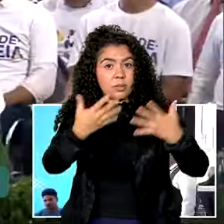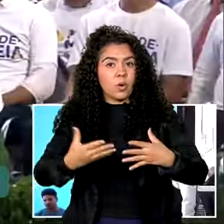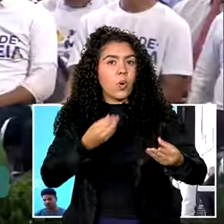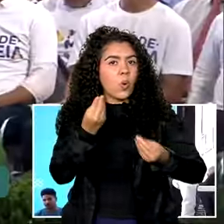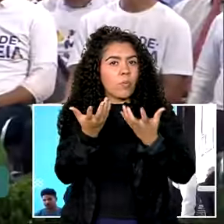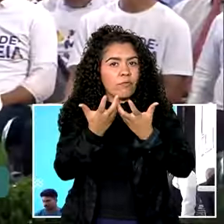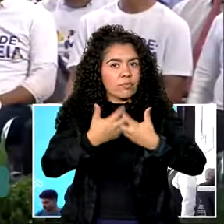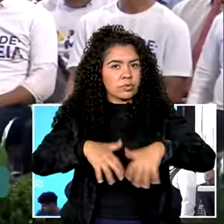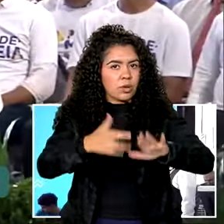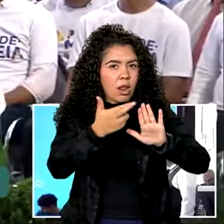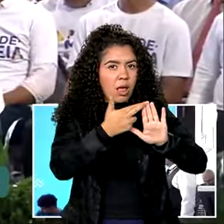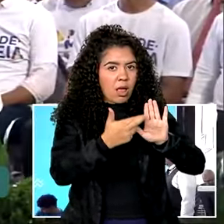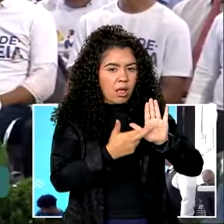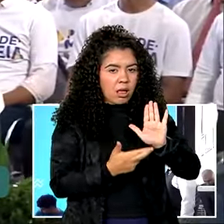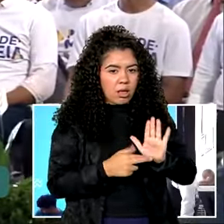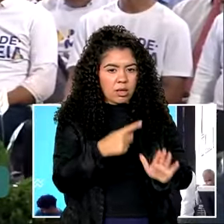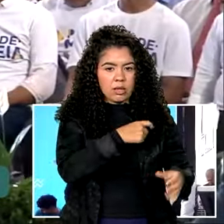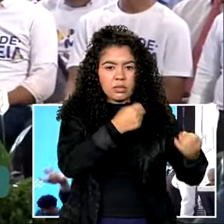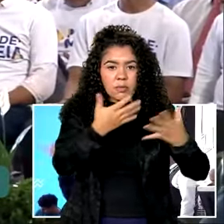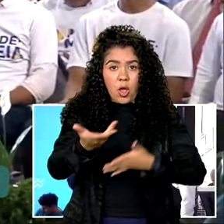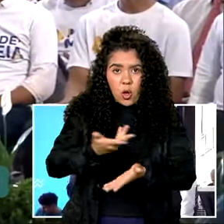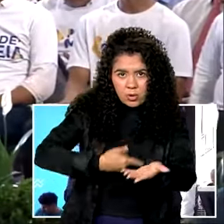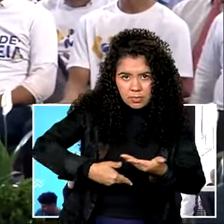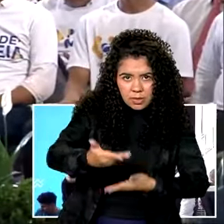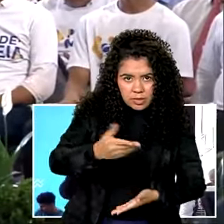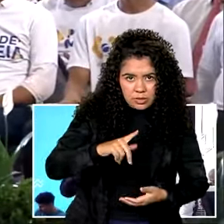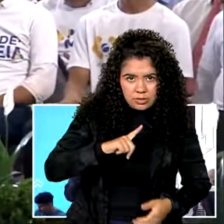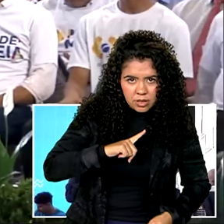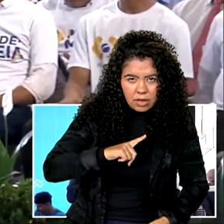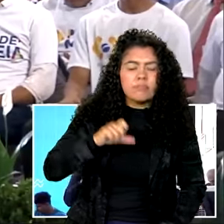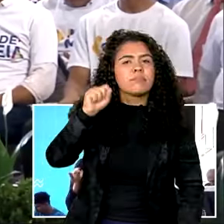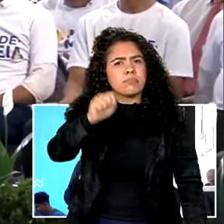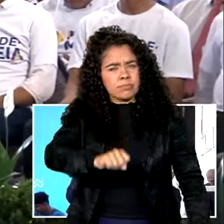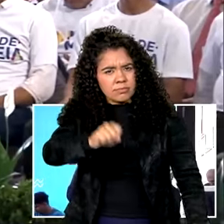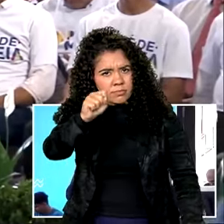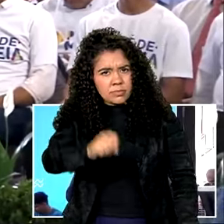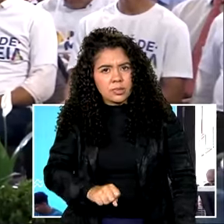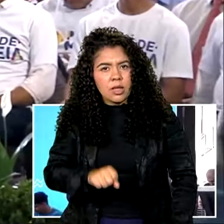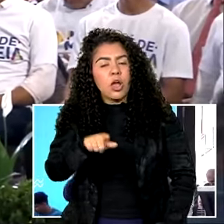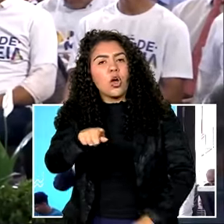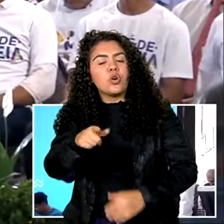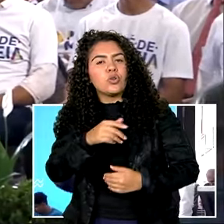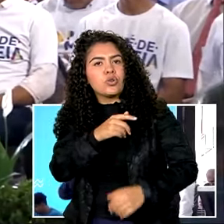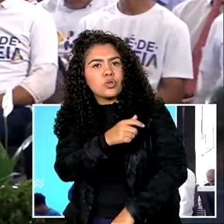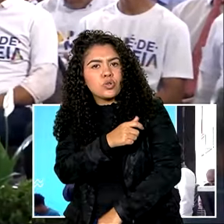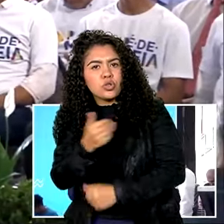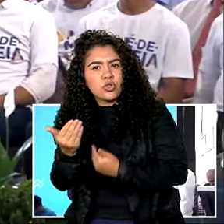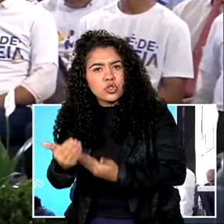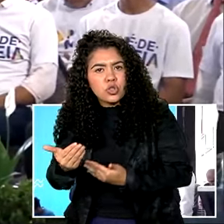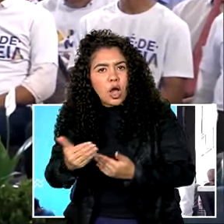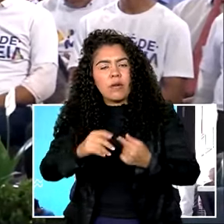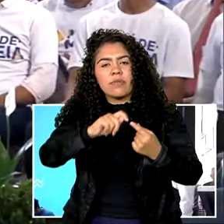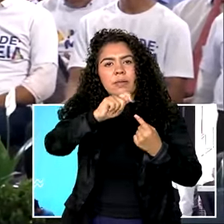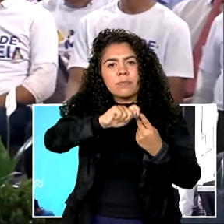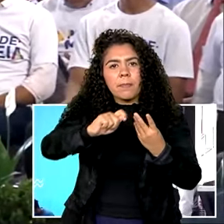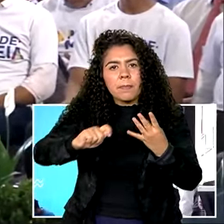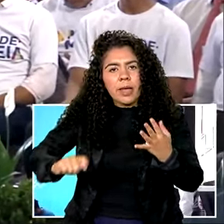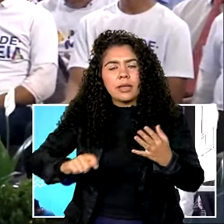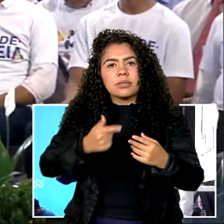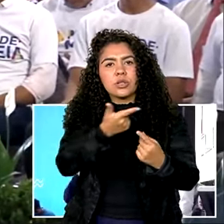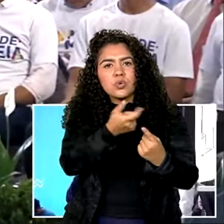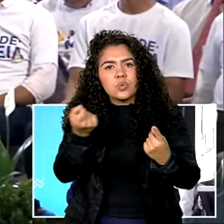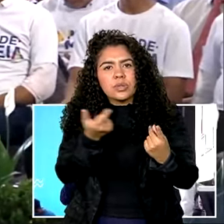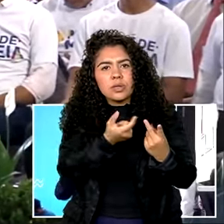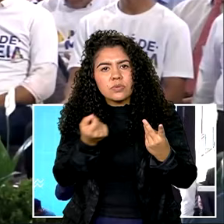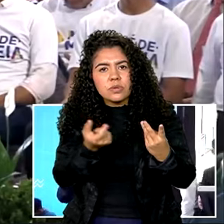programa. Tem contrapartida do jovem? Tem. Primeiro, para ele receber os 200 reais todo mês, ele precisa